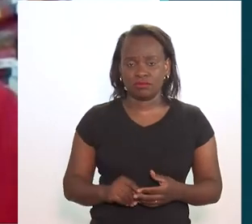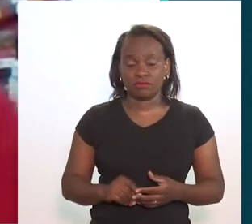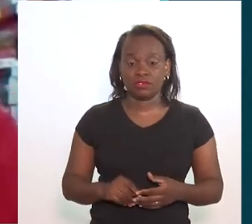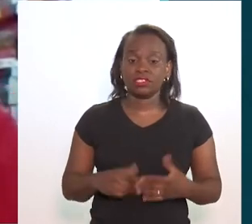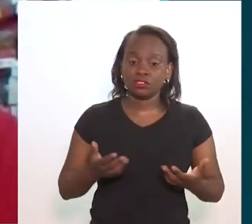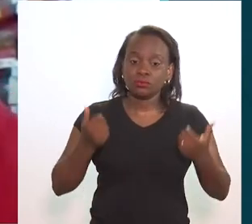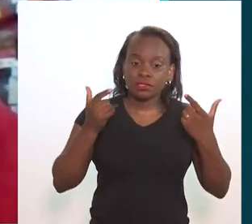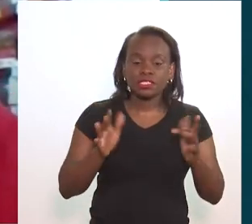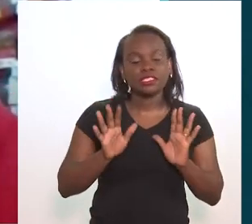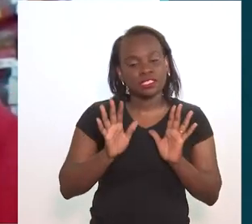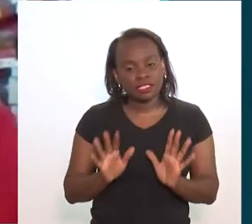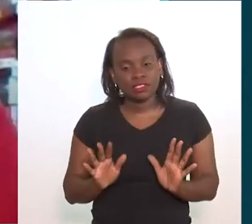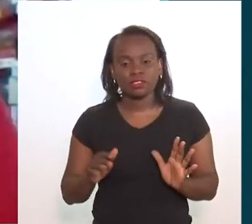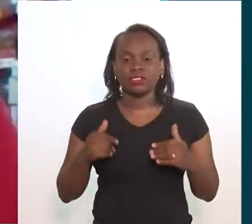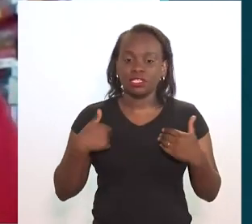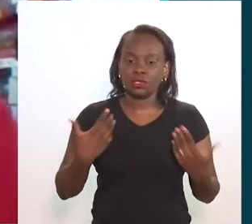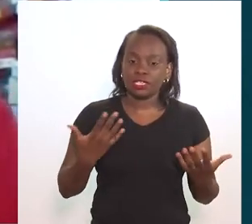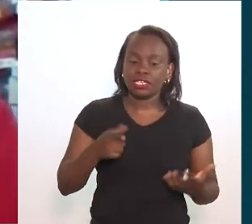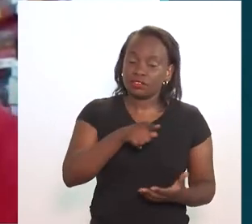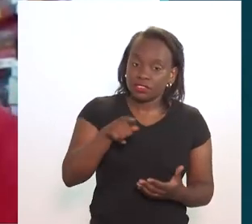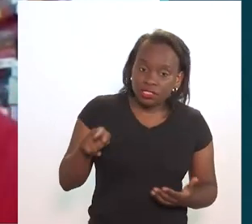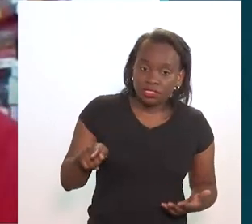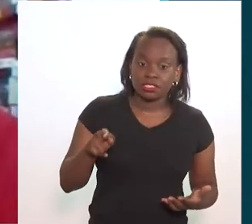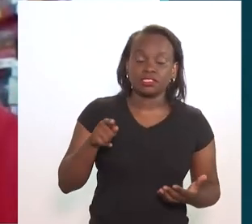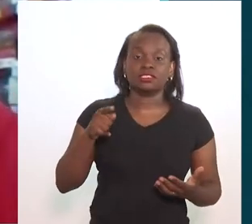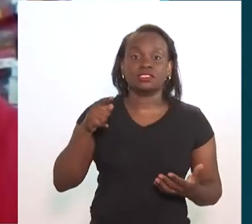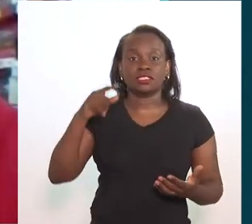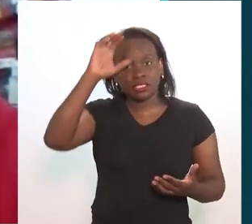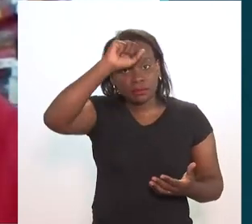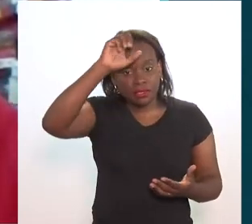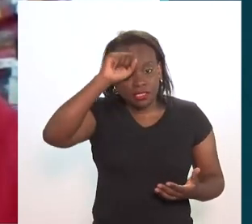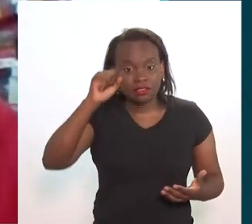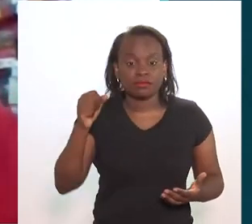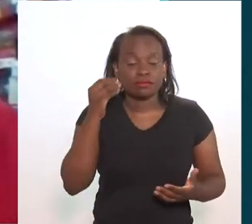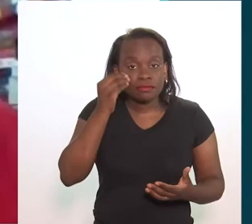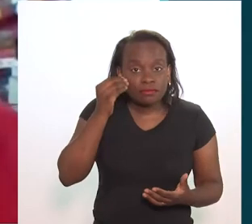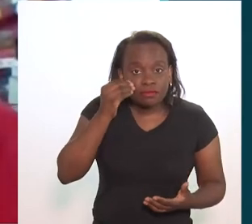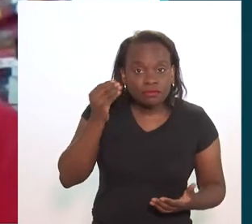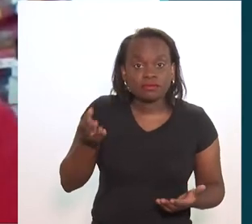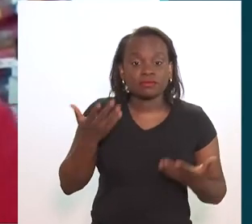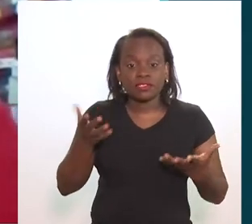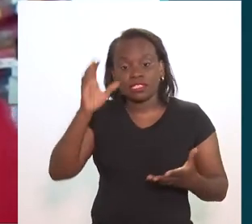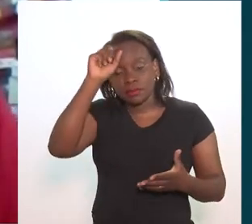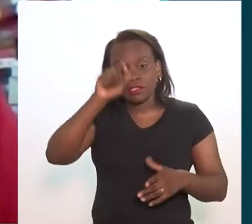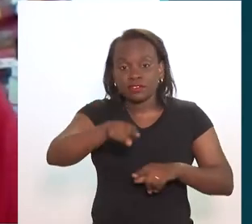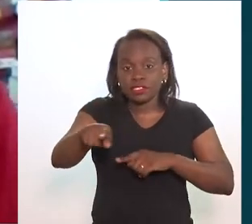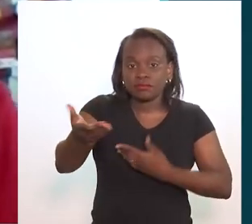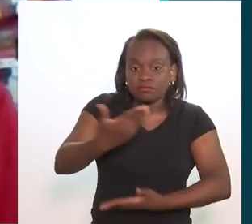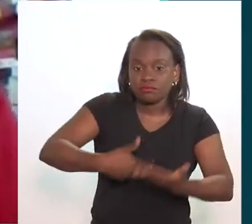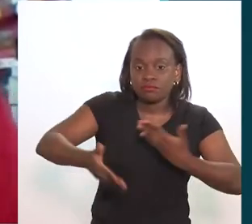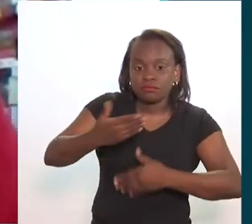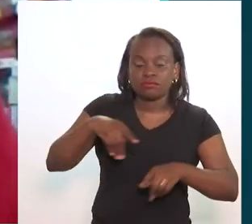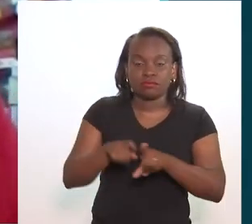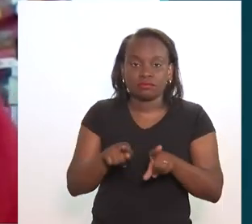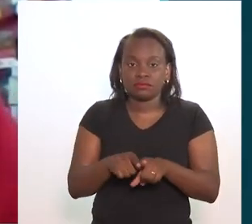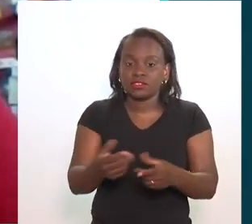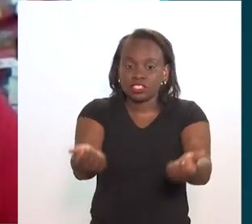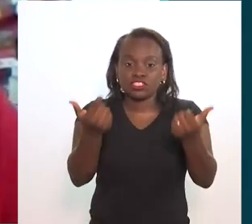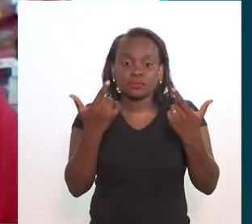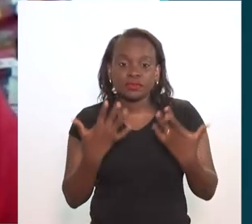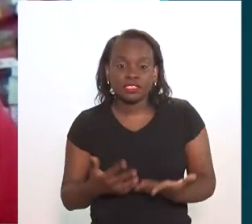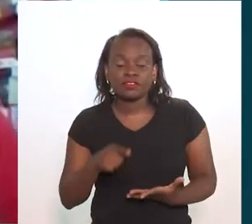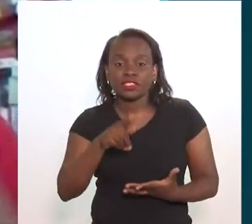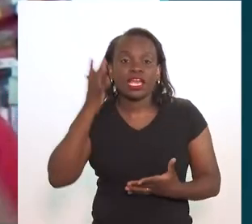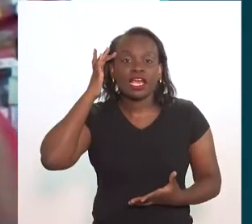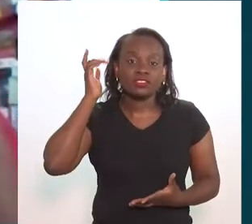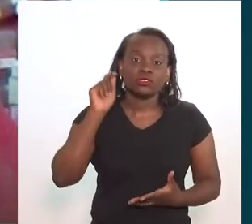gente não sabe de literatura, não, tia. A gente não conhece muito, não. E eu falava, não, mas eu quero que vocês... Que vocês passem